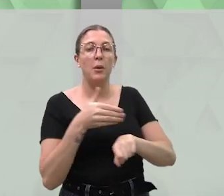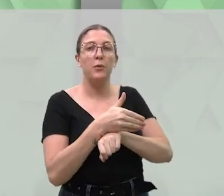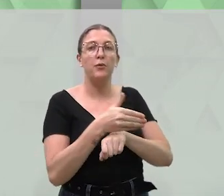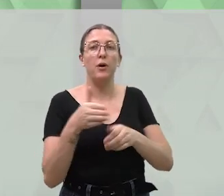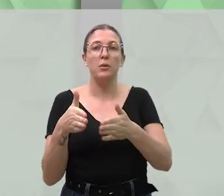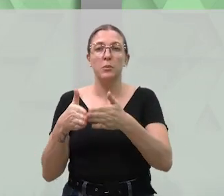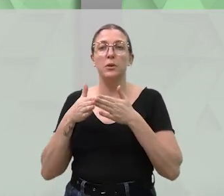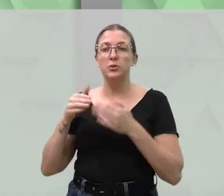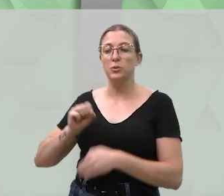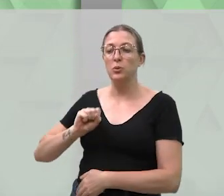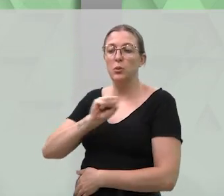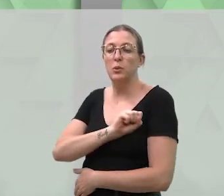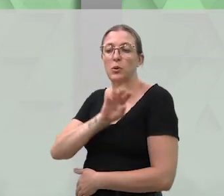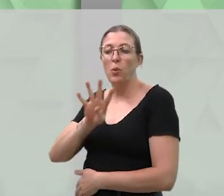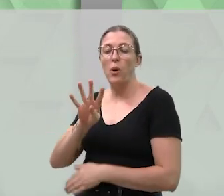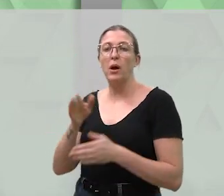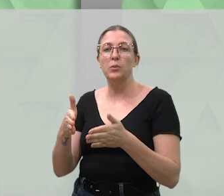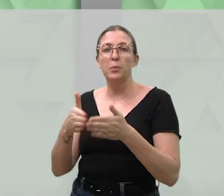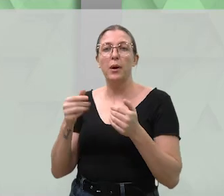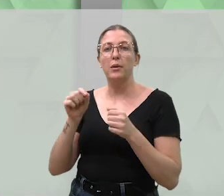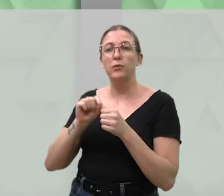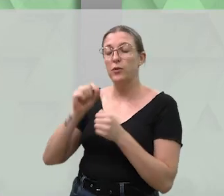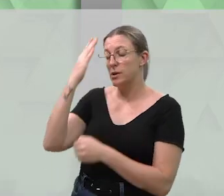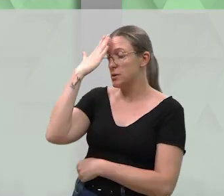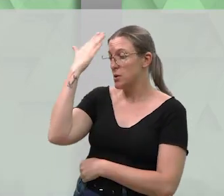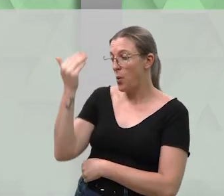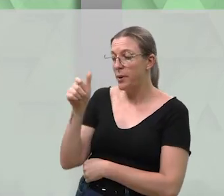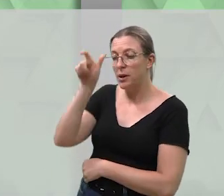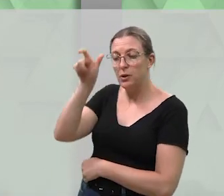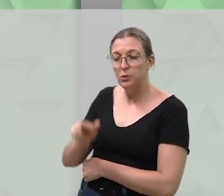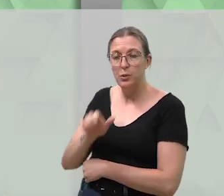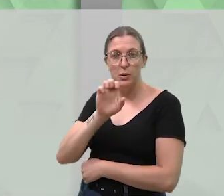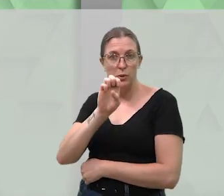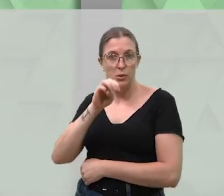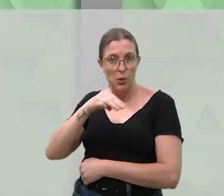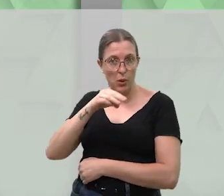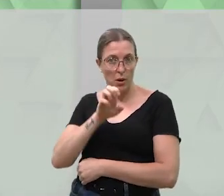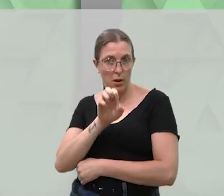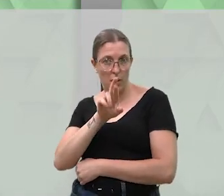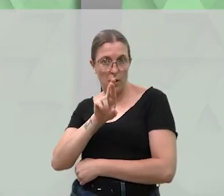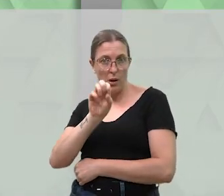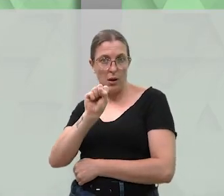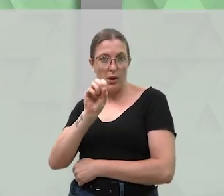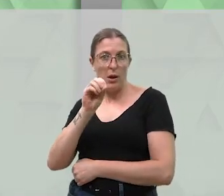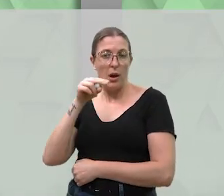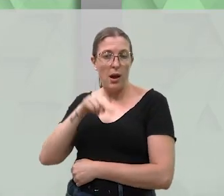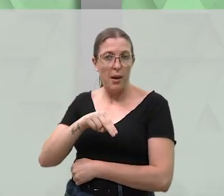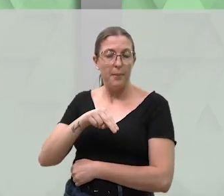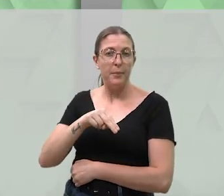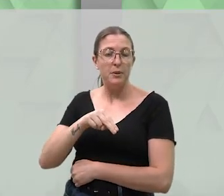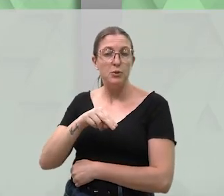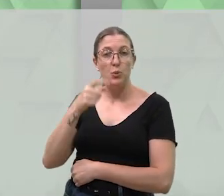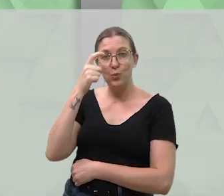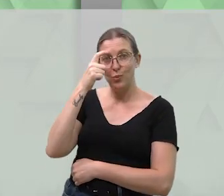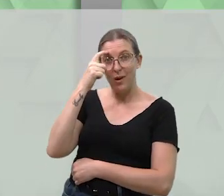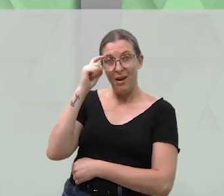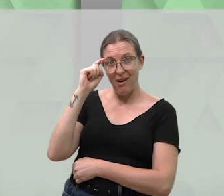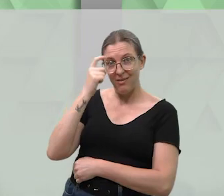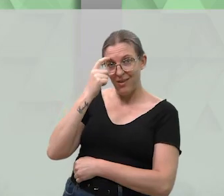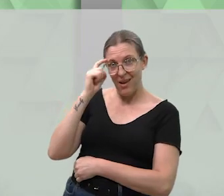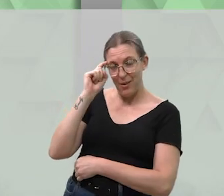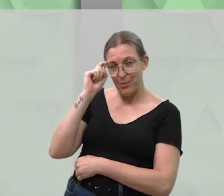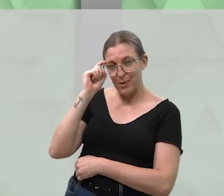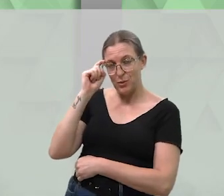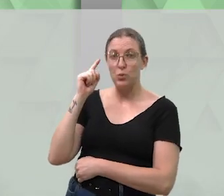Aprovado o Requerimento nº 4 de 2023, que requer envio de votos e congratulações ao Sr. Emerson Rafael Gale da